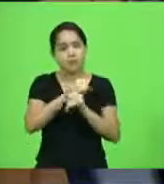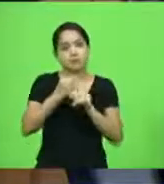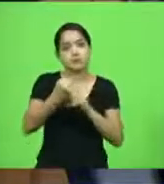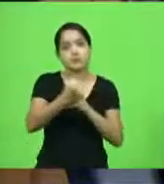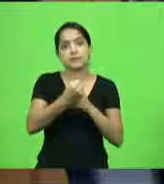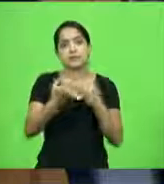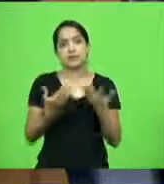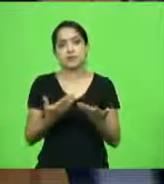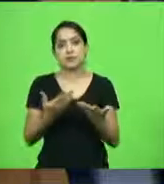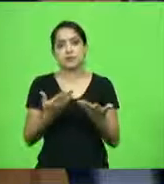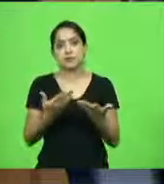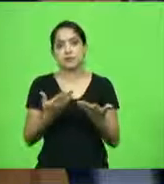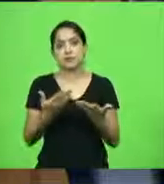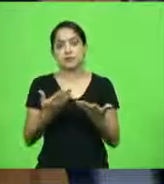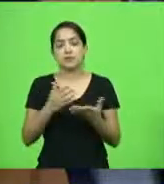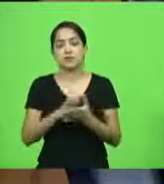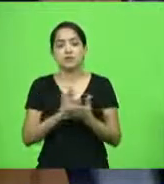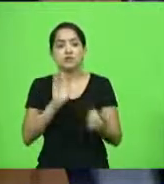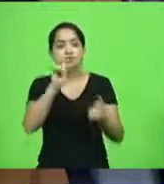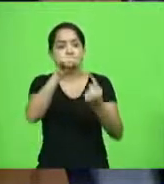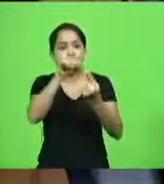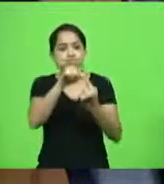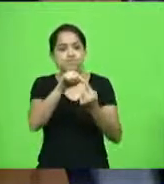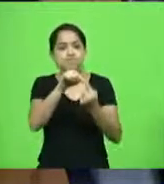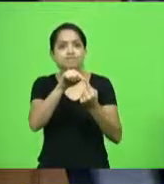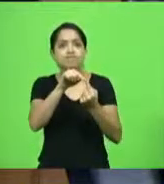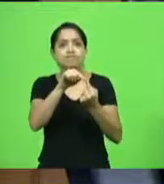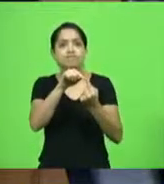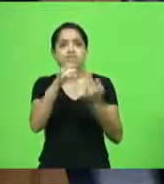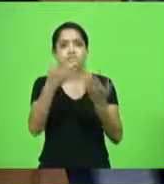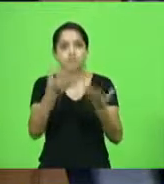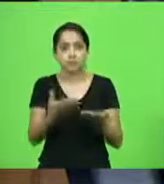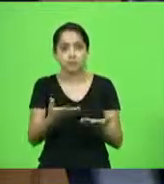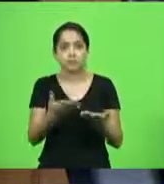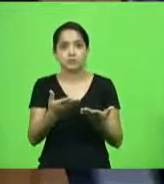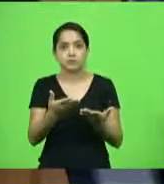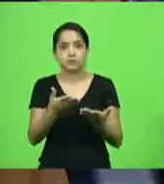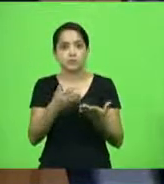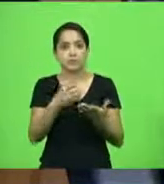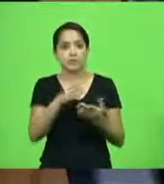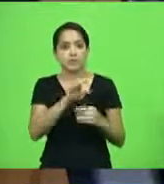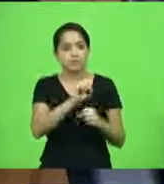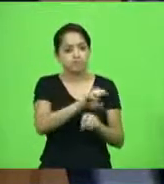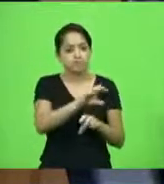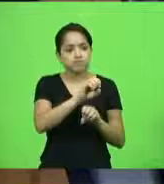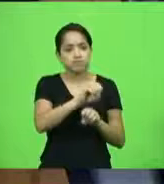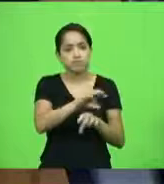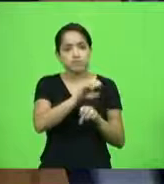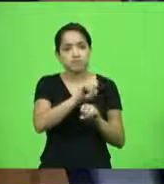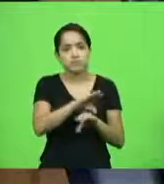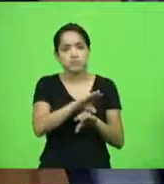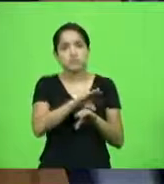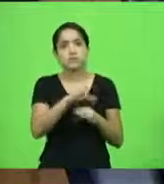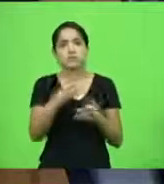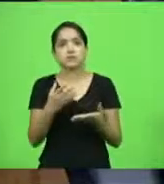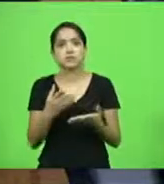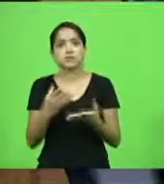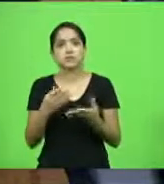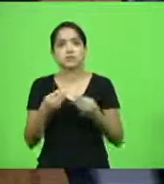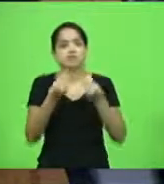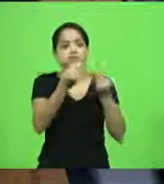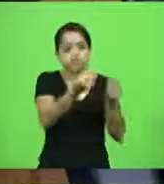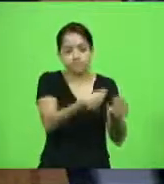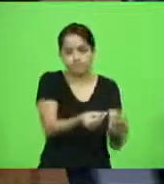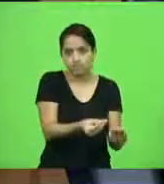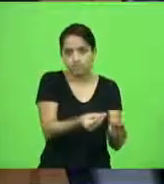nós queremos deixar um legado. O que que é um legado? Quando eu deixo nas pessoas, herança é quando eu deixo para